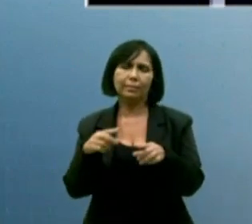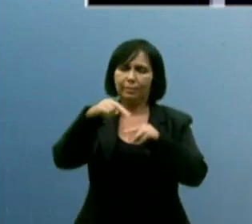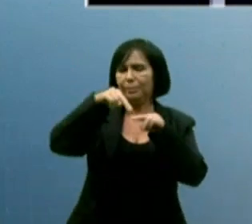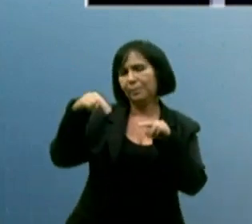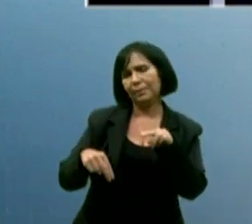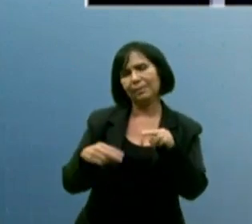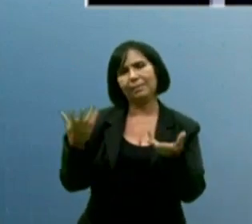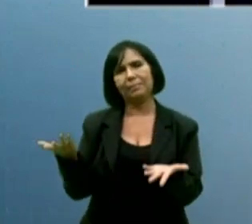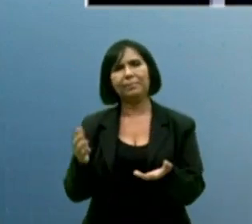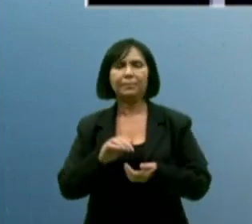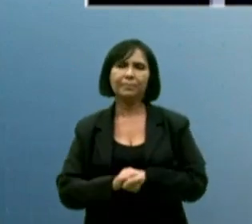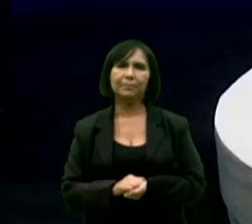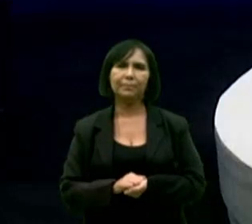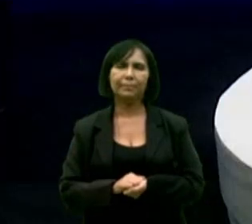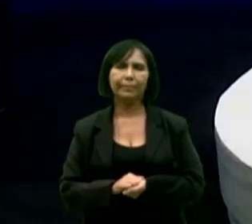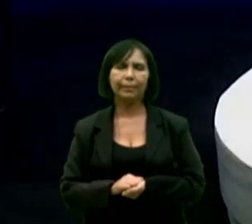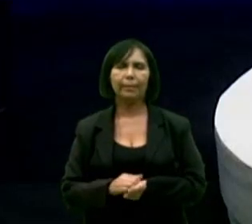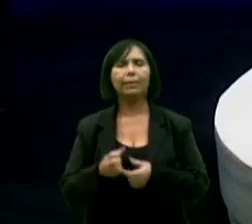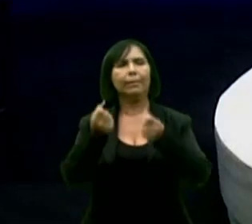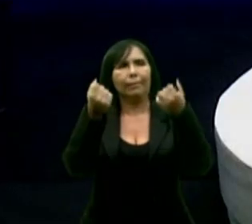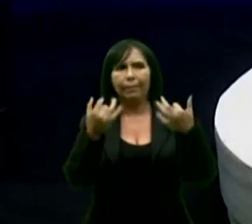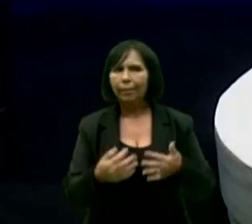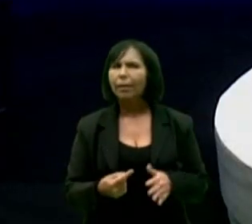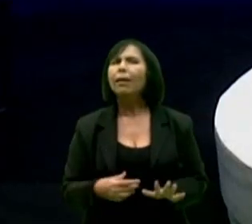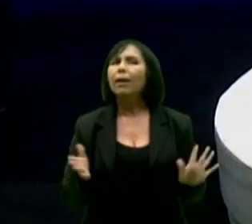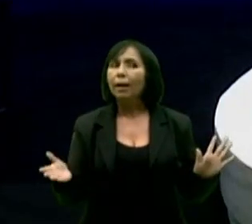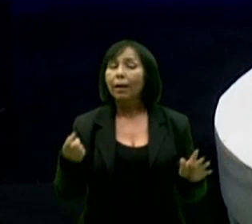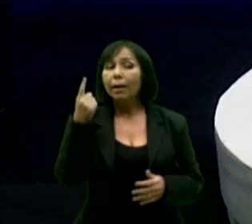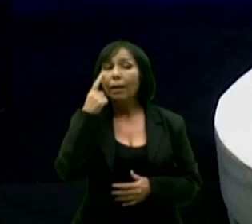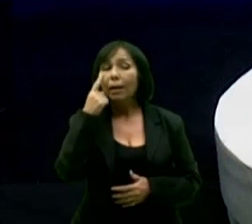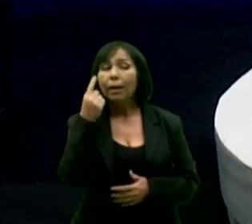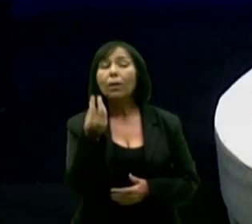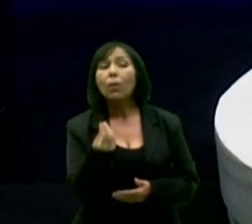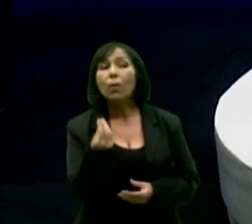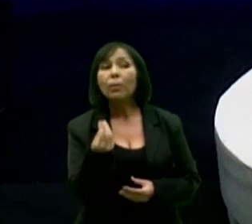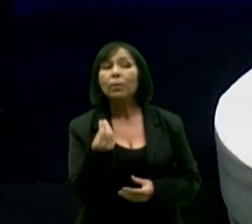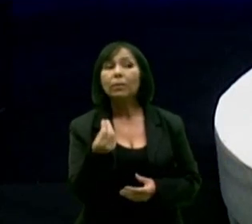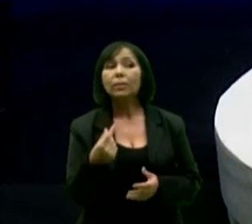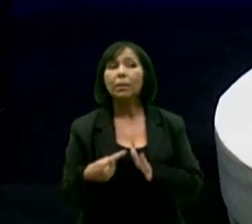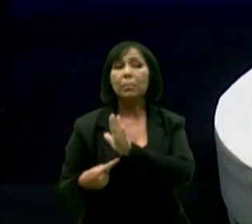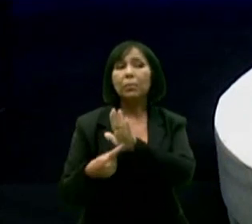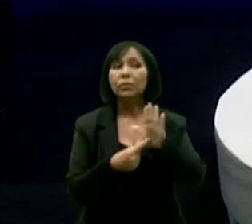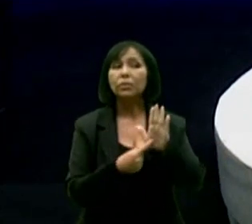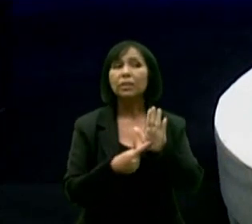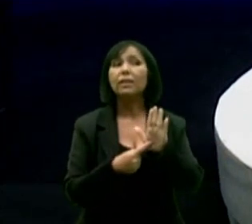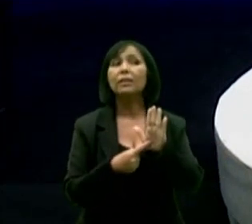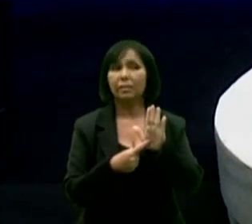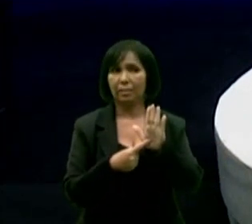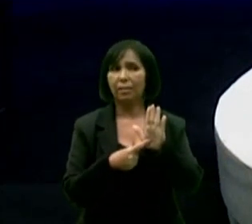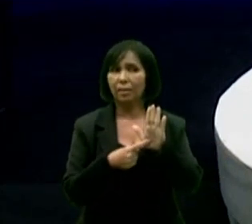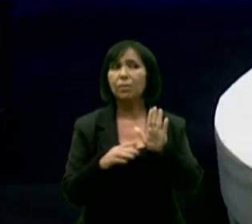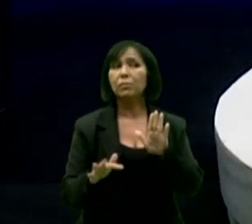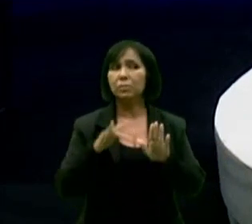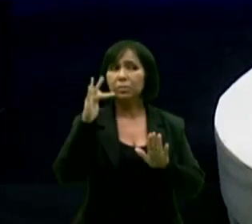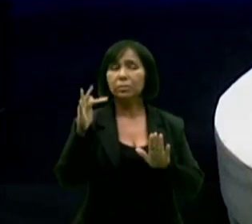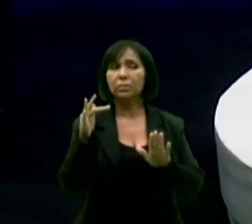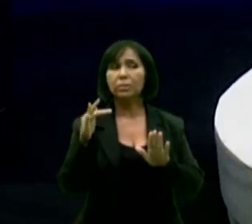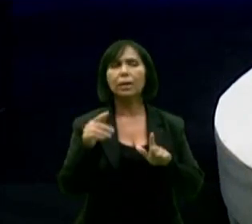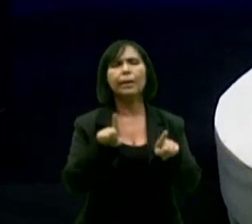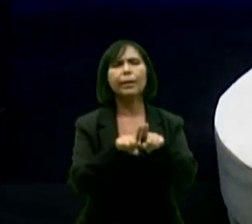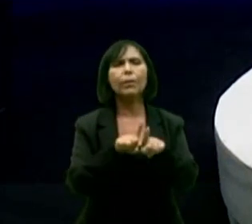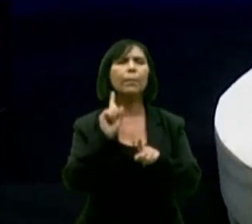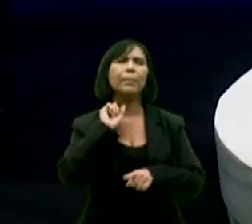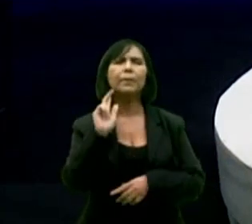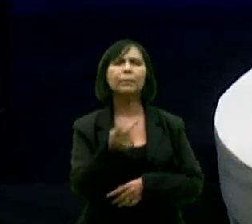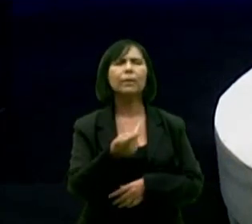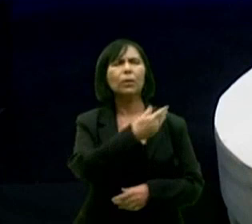piscina. Eu vou colocar a imagem do futuro na granja, que é o que aconteceu em Minas Gerais. O governador Romeu Zema,